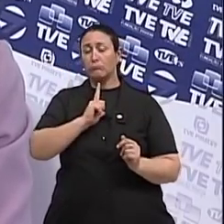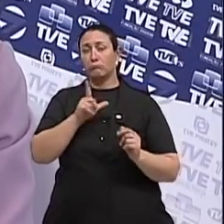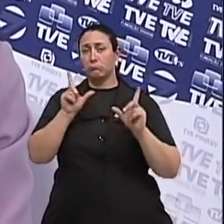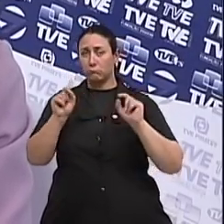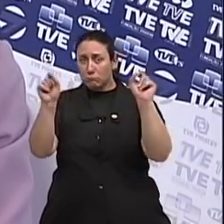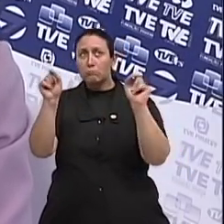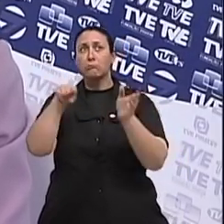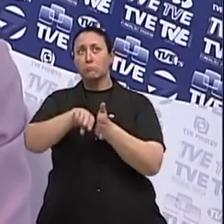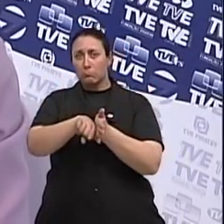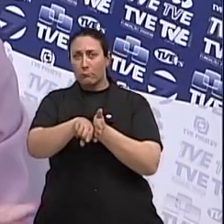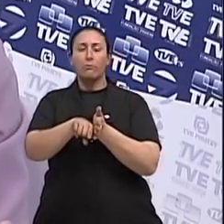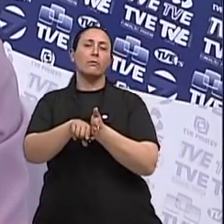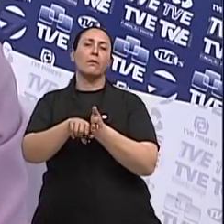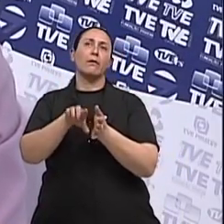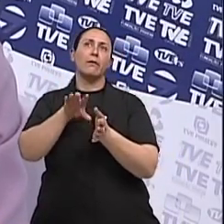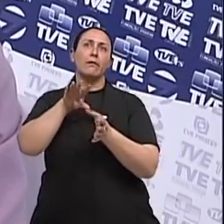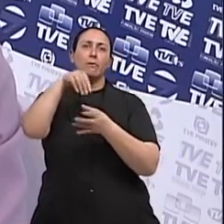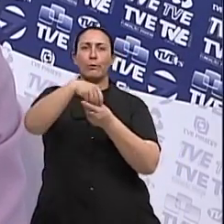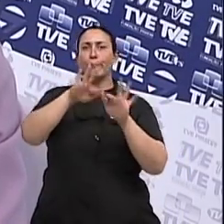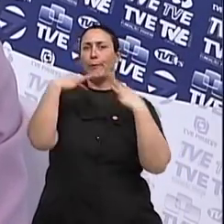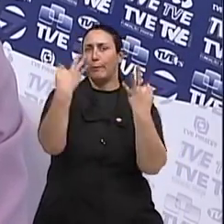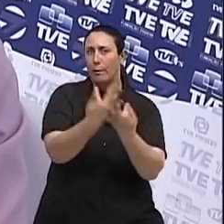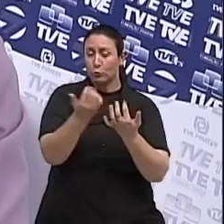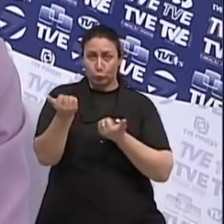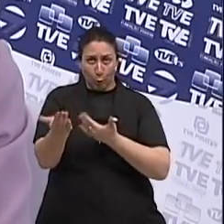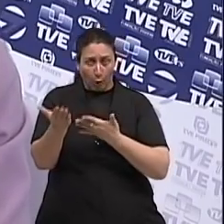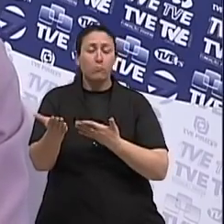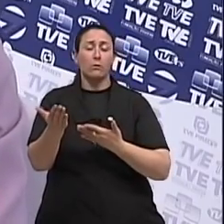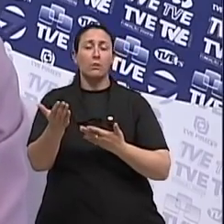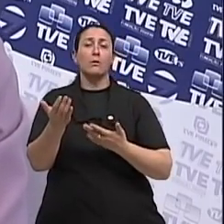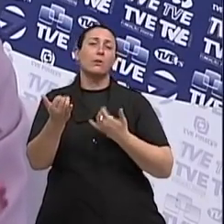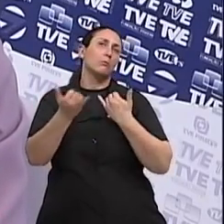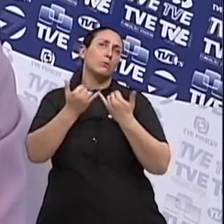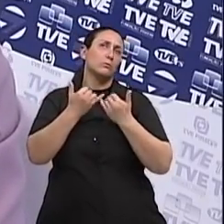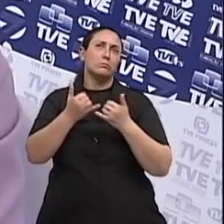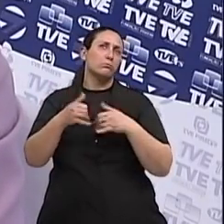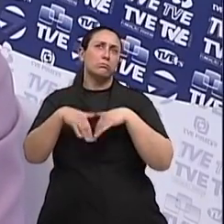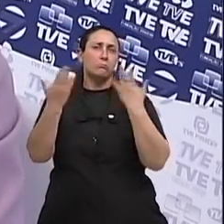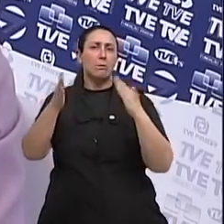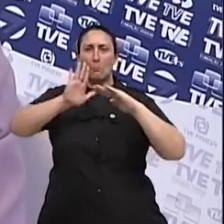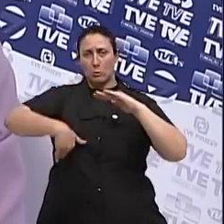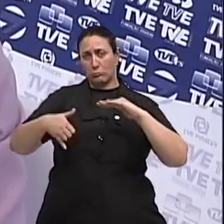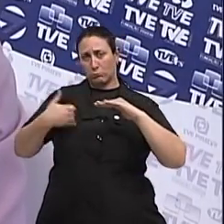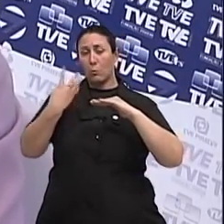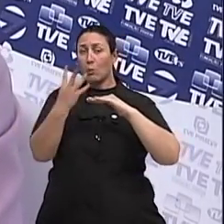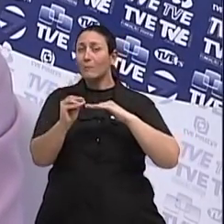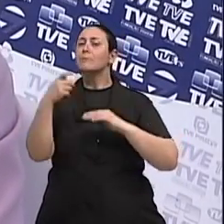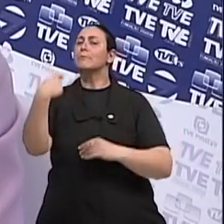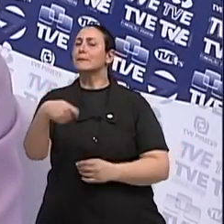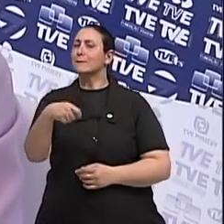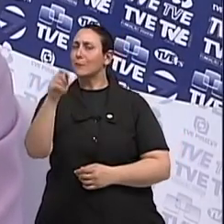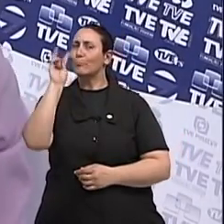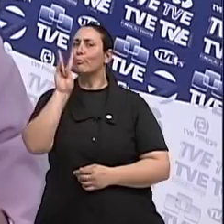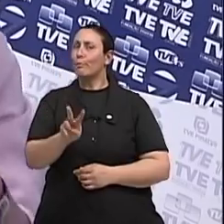em geral, em familiares jovens, por exemplo, abaixo de 40 anos, devem ficar muito